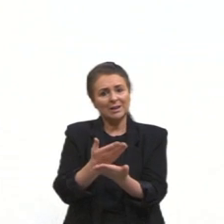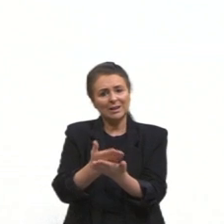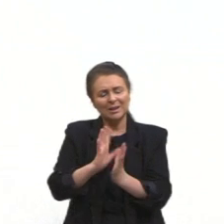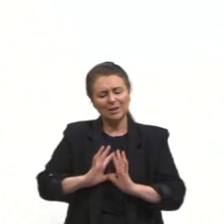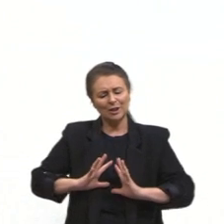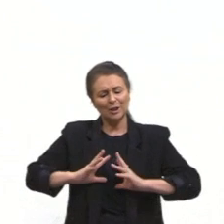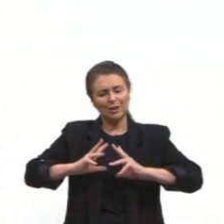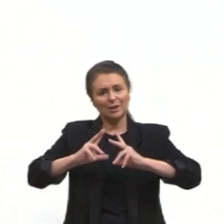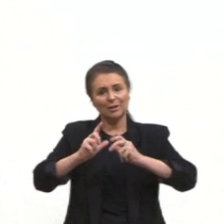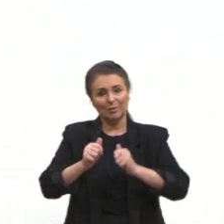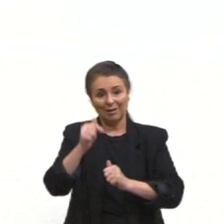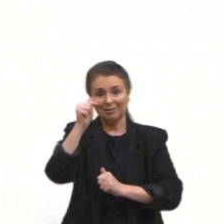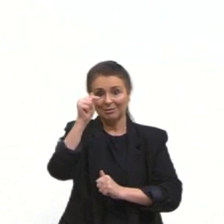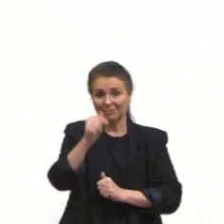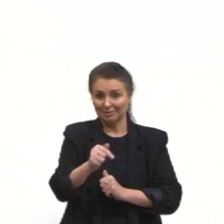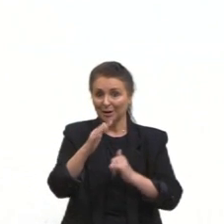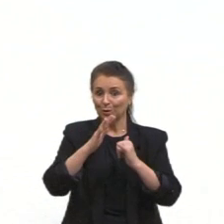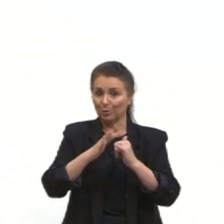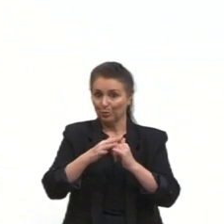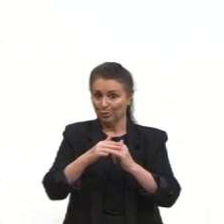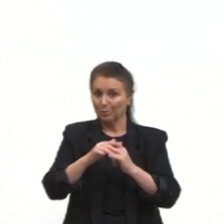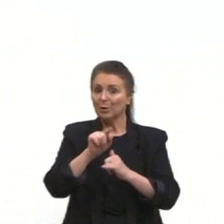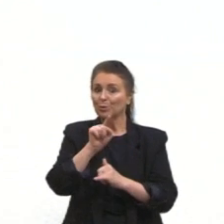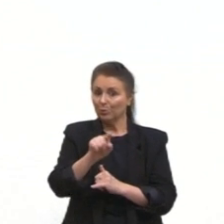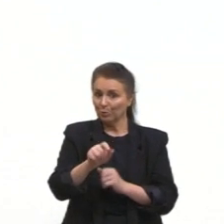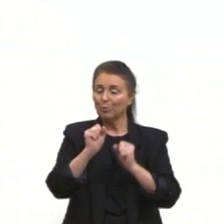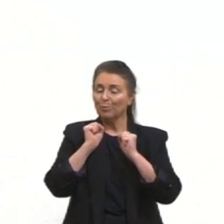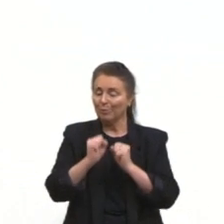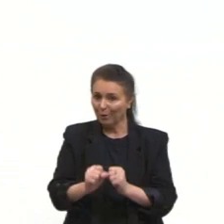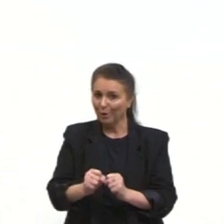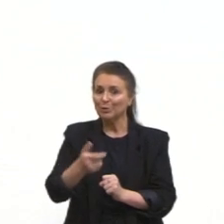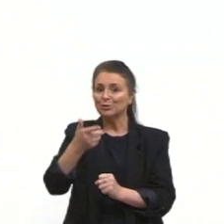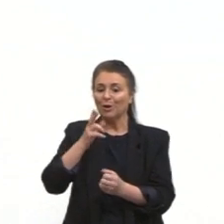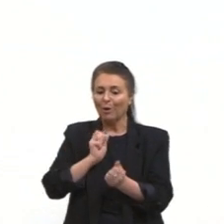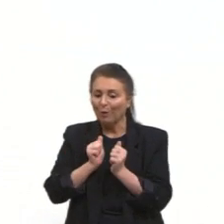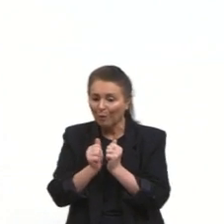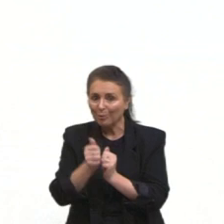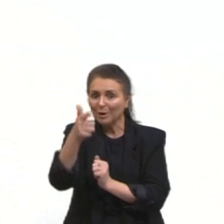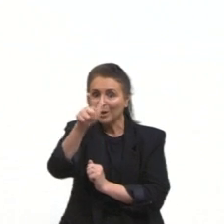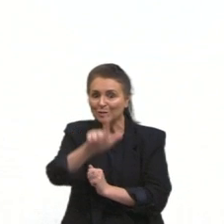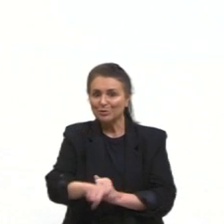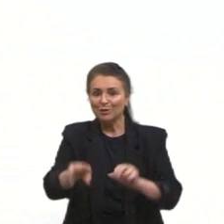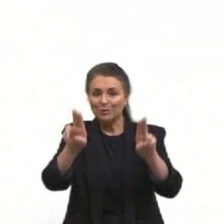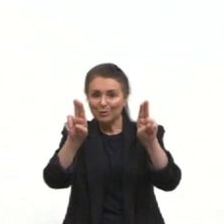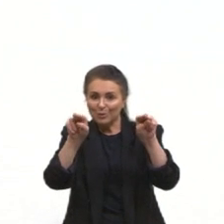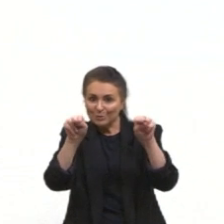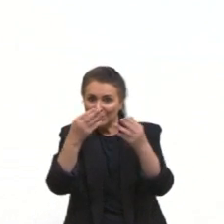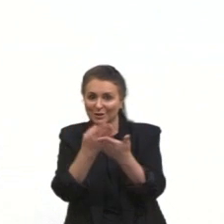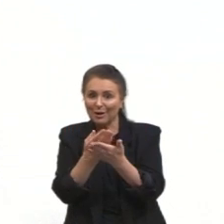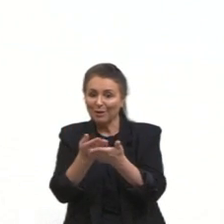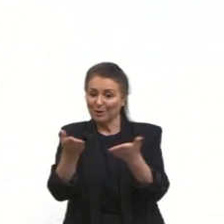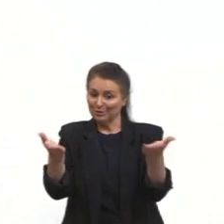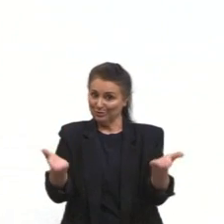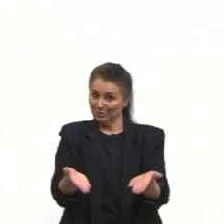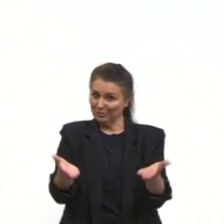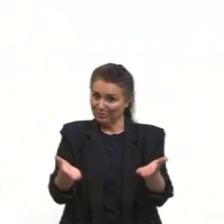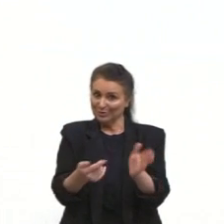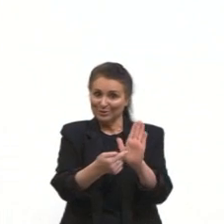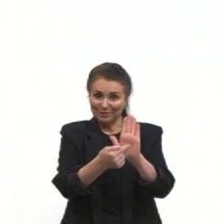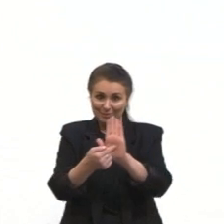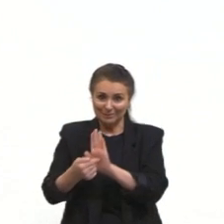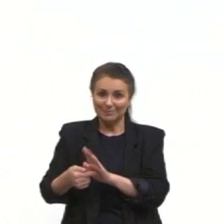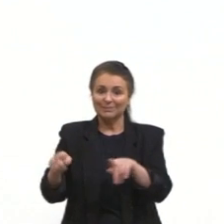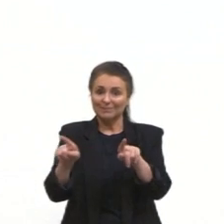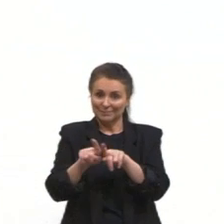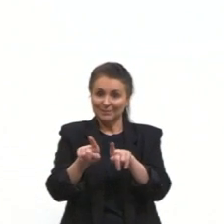lá, para que vocês possam, na íntegra, acompanhar os assuntos que nesta aula de hoje apareceram para